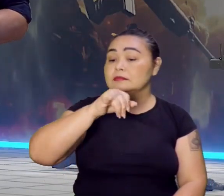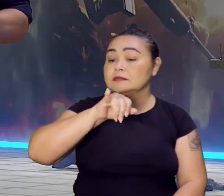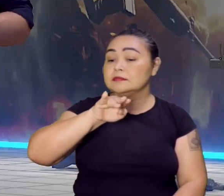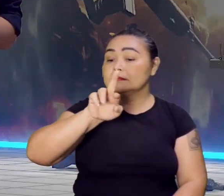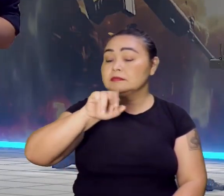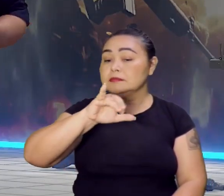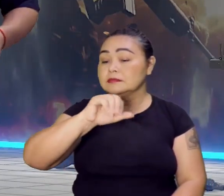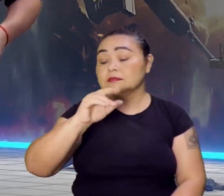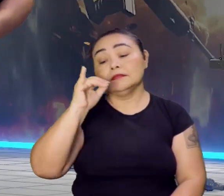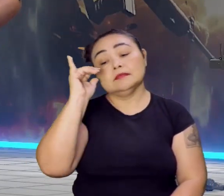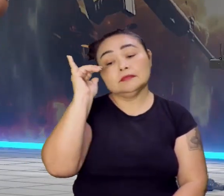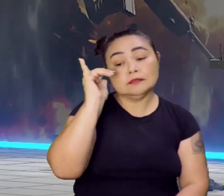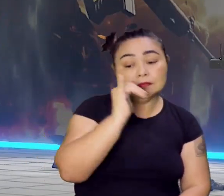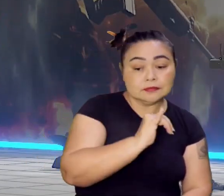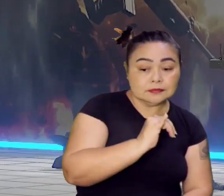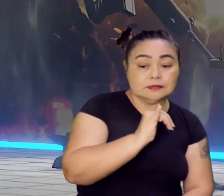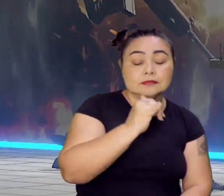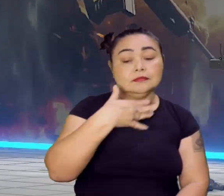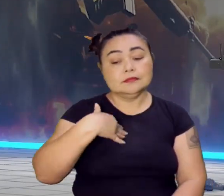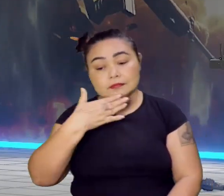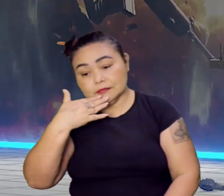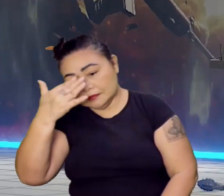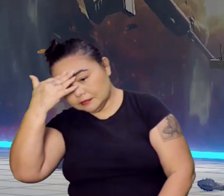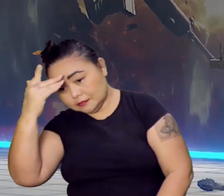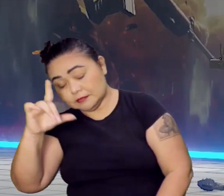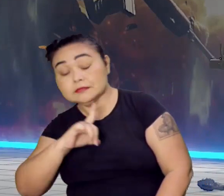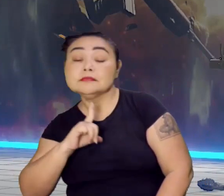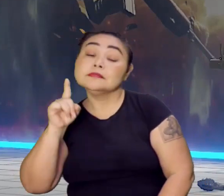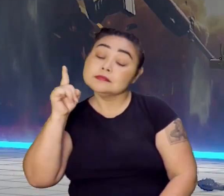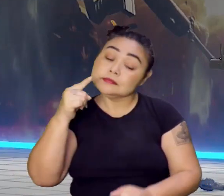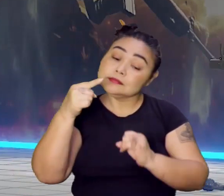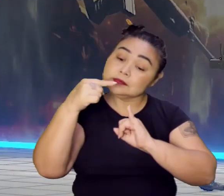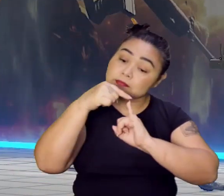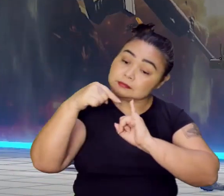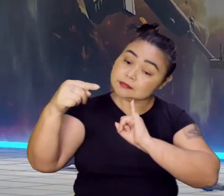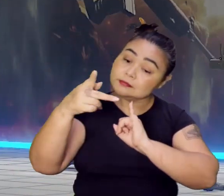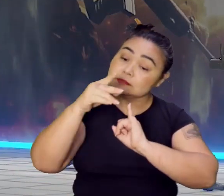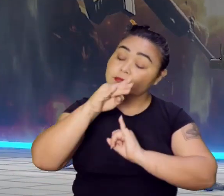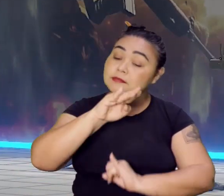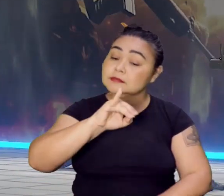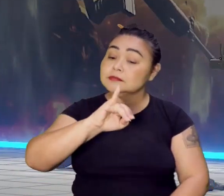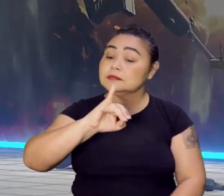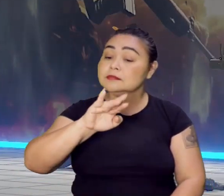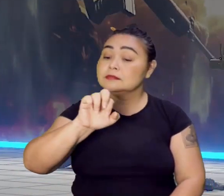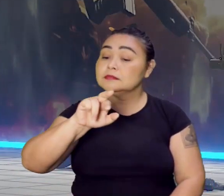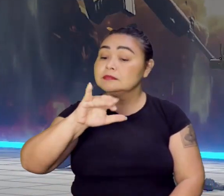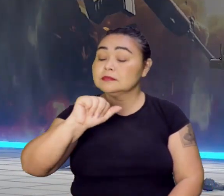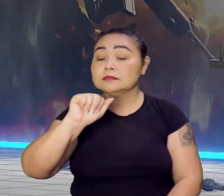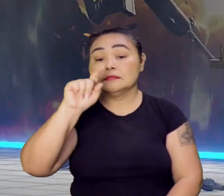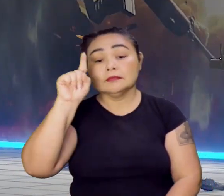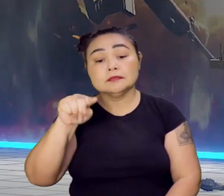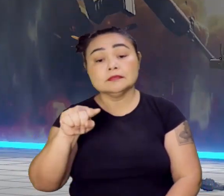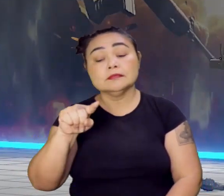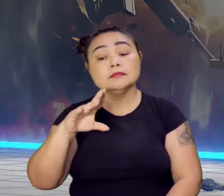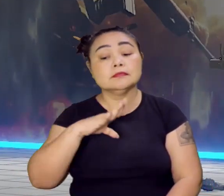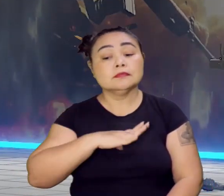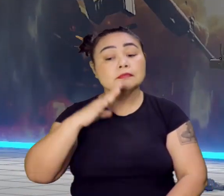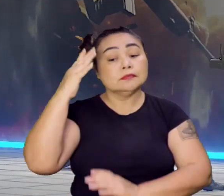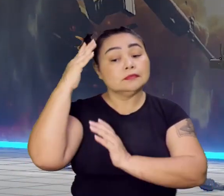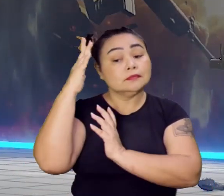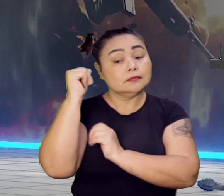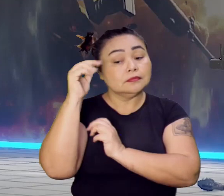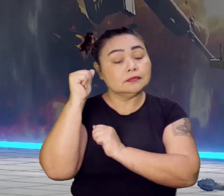itálica, é a península arábica. E lá tem a península ibérica. Então, Portugal e Espanha, muitas vezes, vocês vão